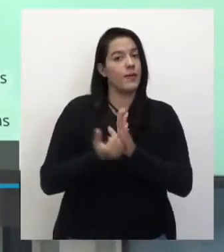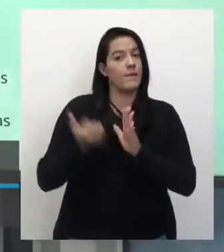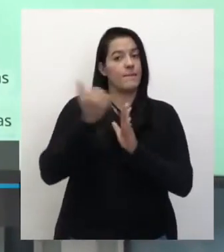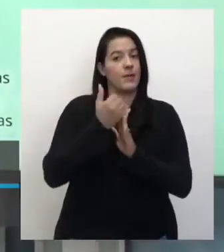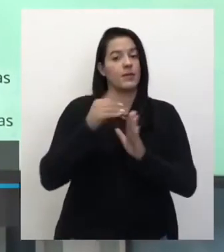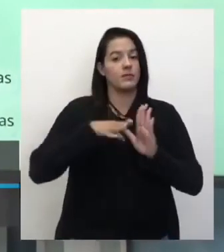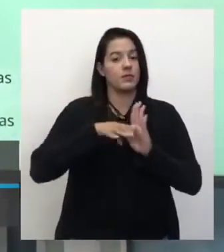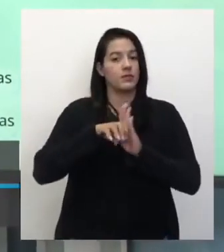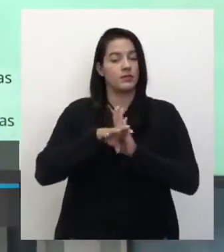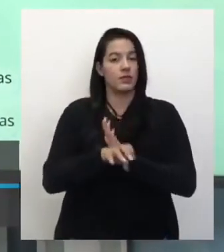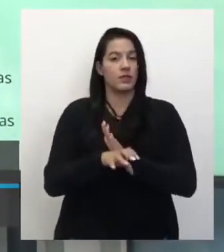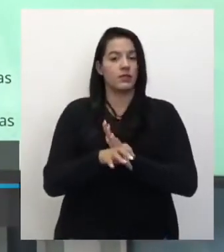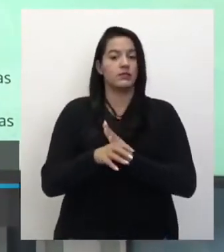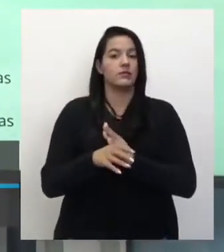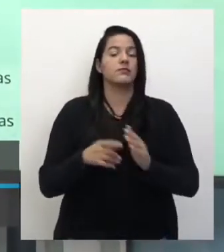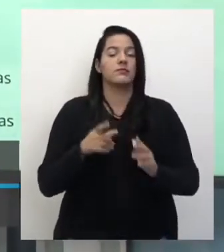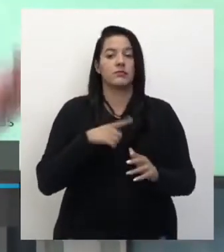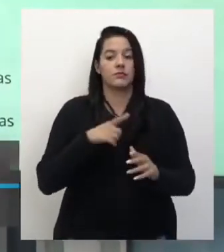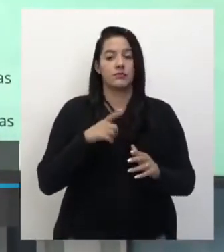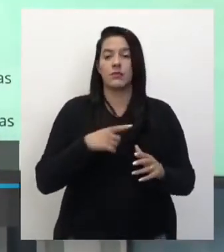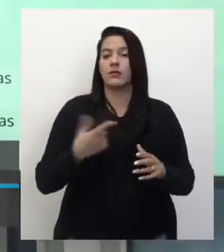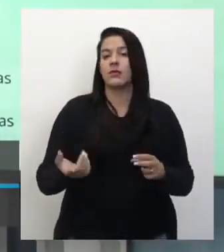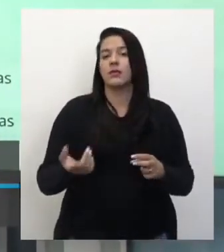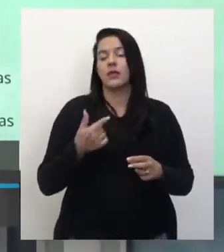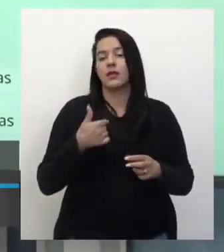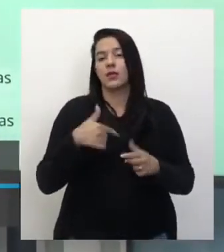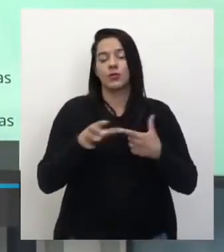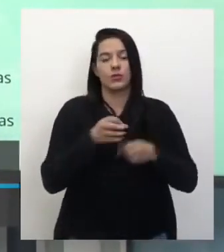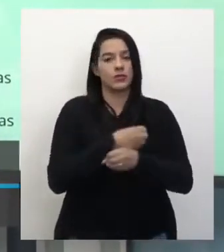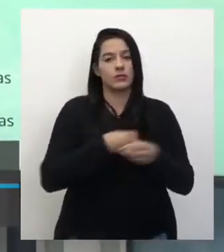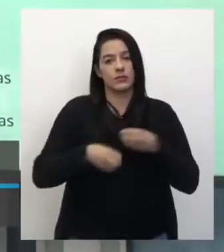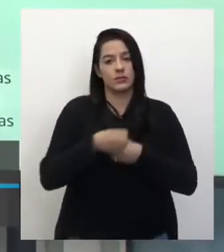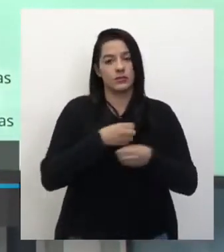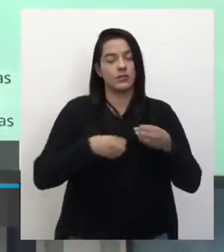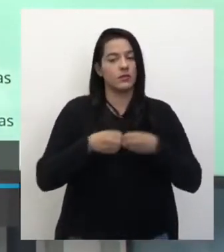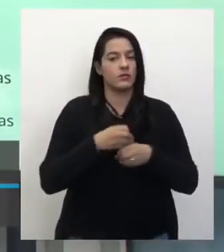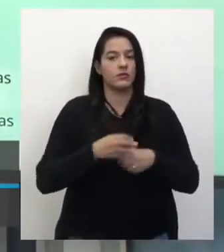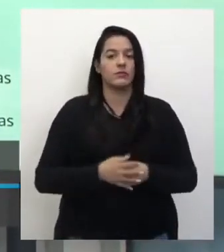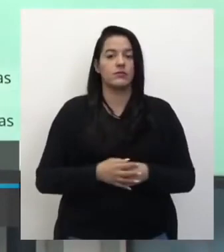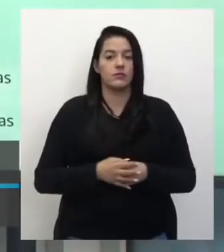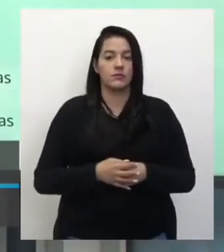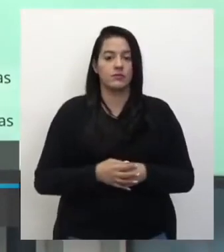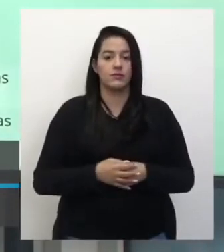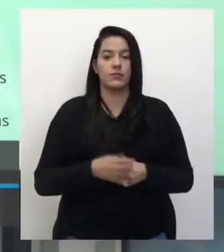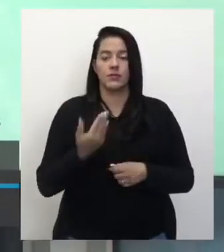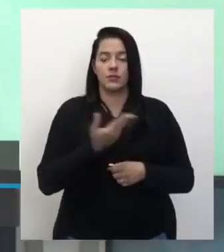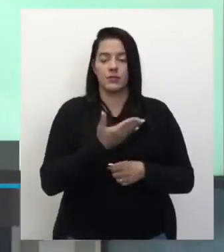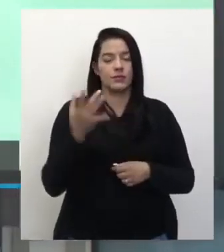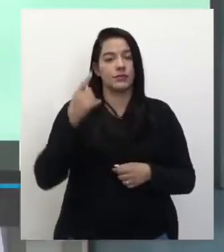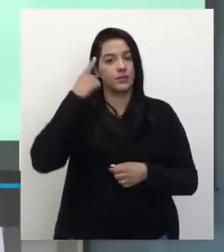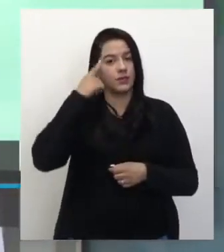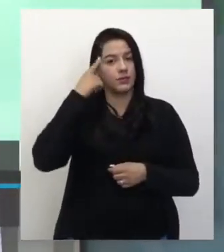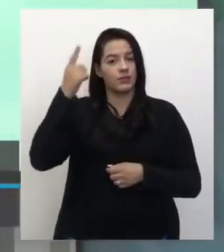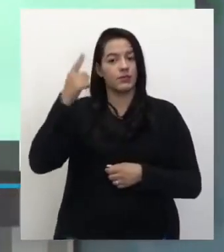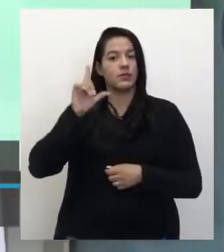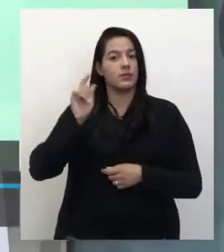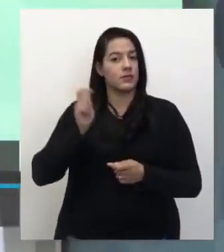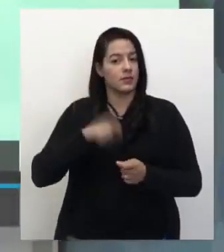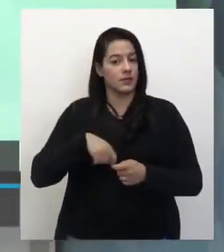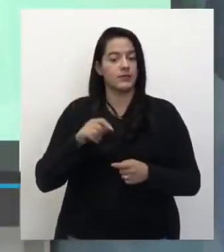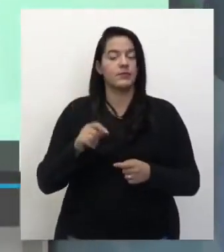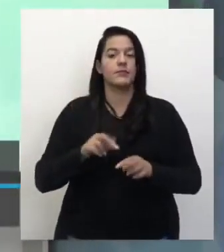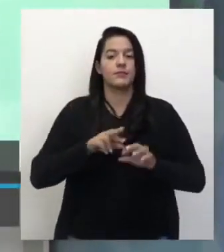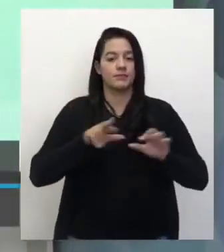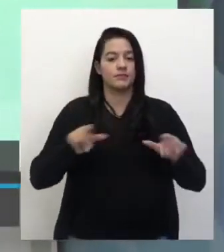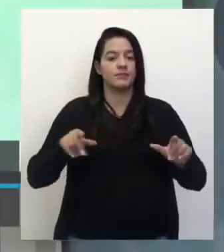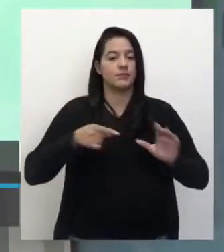próprio corpo. Porque em uma célula do nosso corpo pode ter centenas de bactérias em volta. Tá bom? Então, é só pra você ter uma ideia aí como o negócio é complexo,